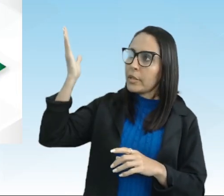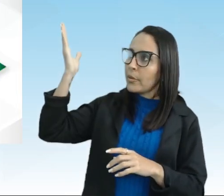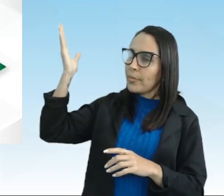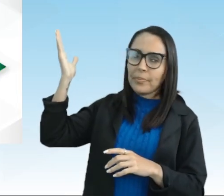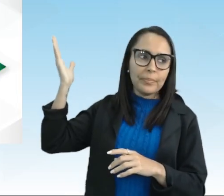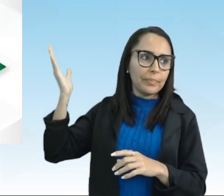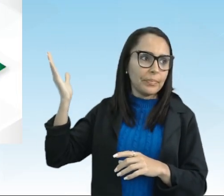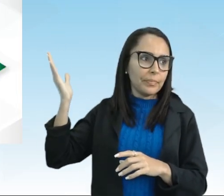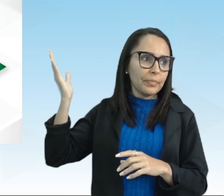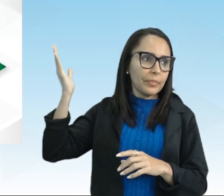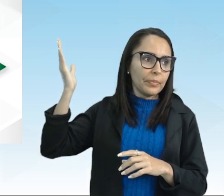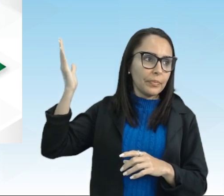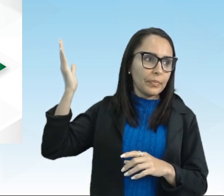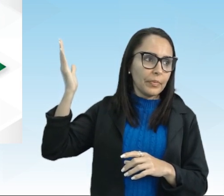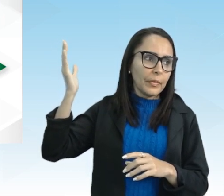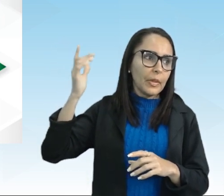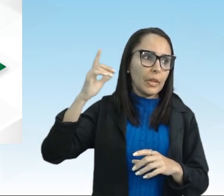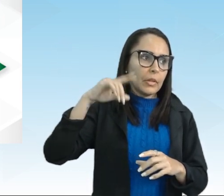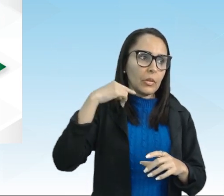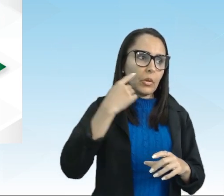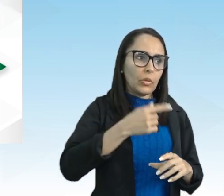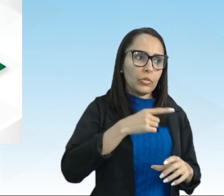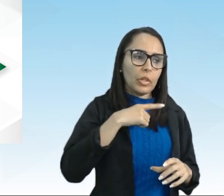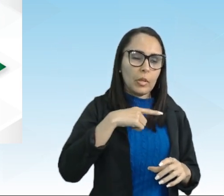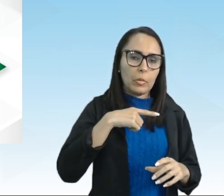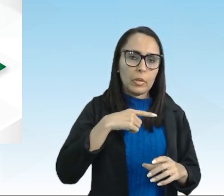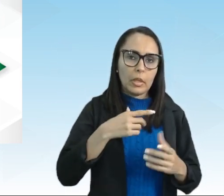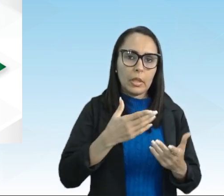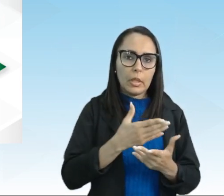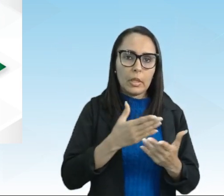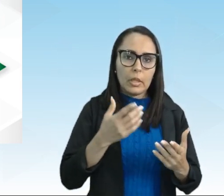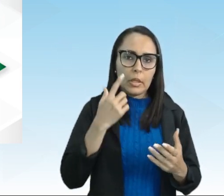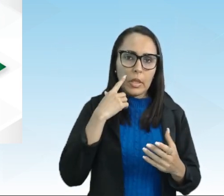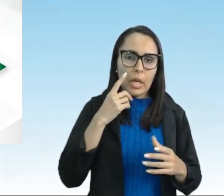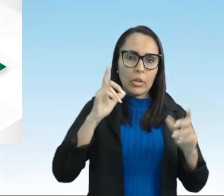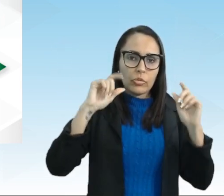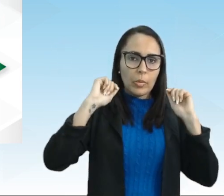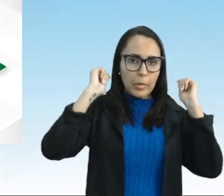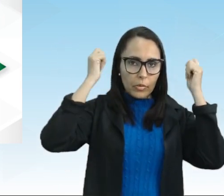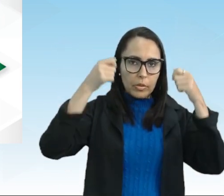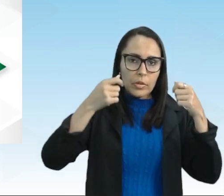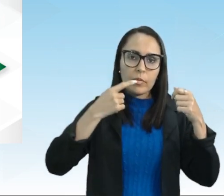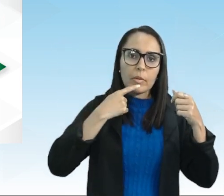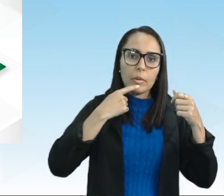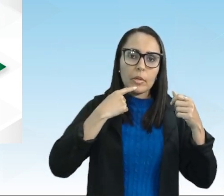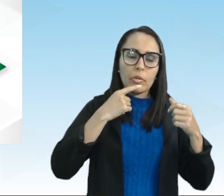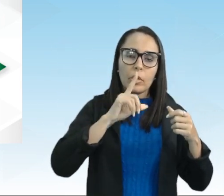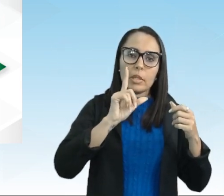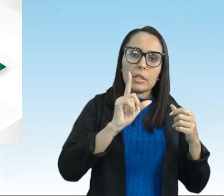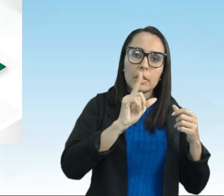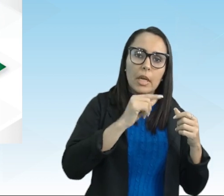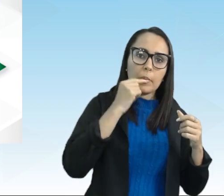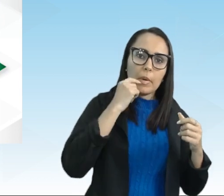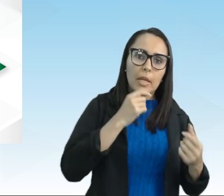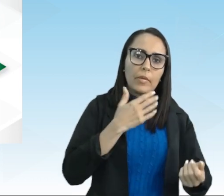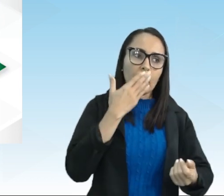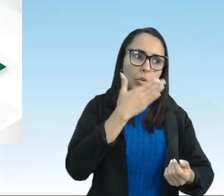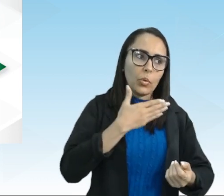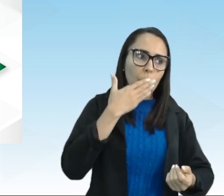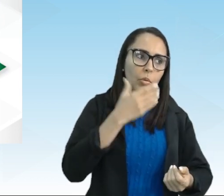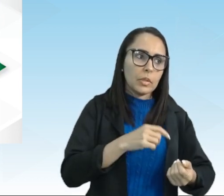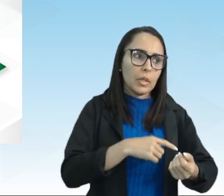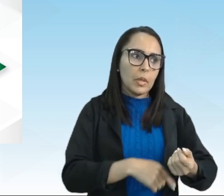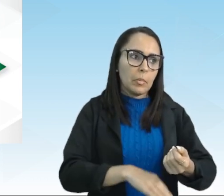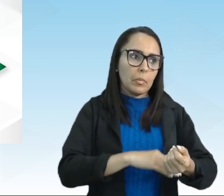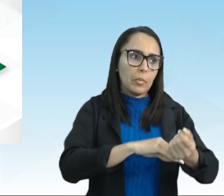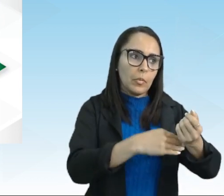nós temos aqui justamente todo mundo sabe que a chapeuzinho vermelho sai para levar doces para a vovó